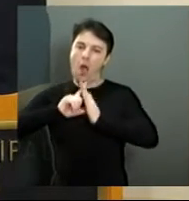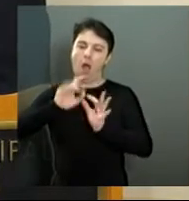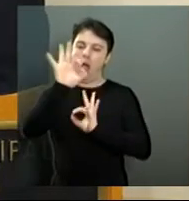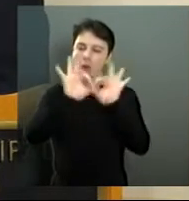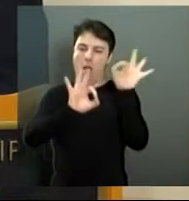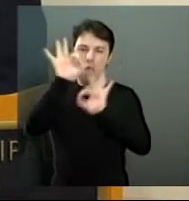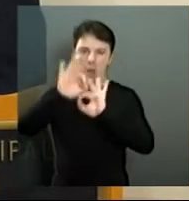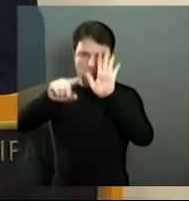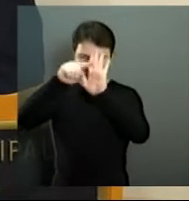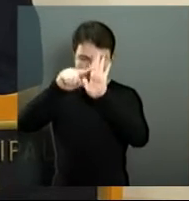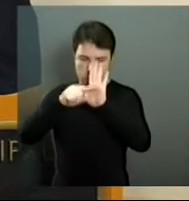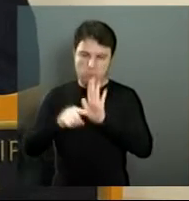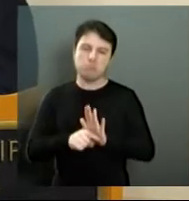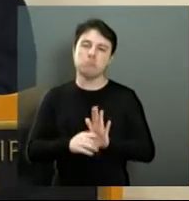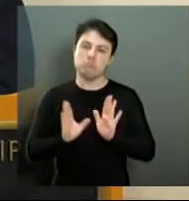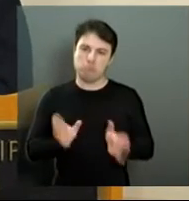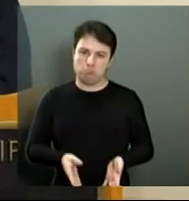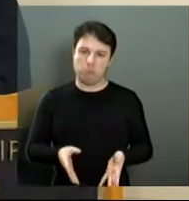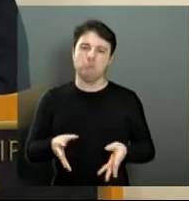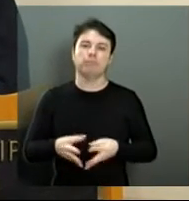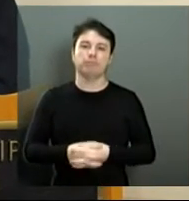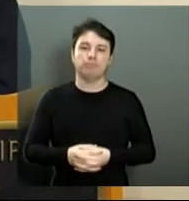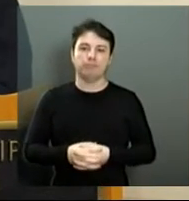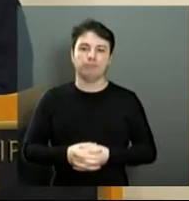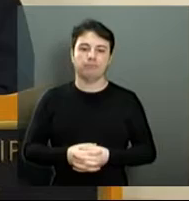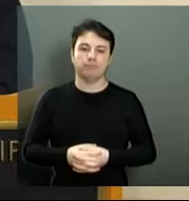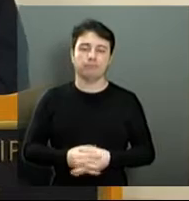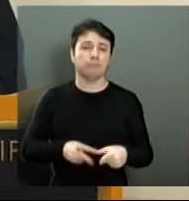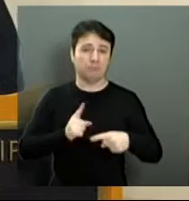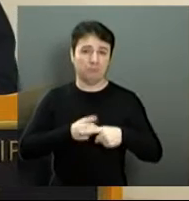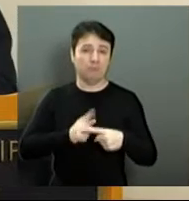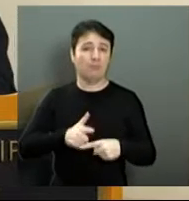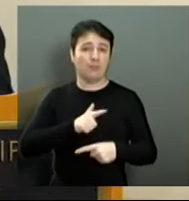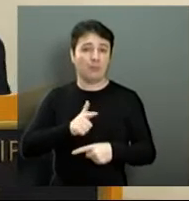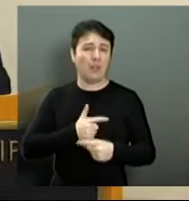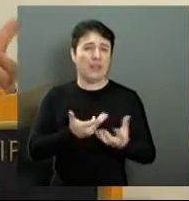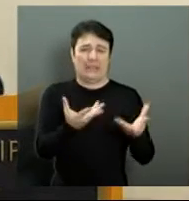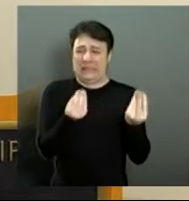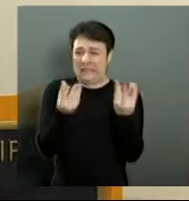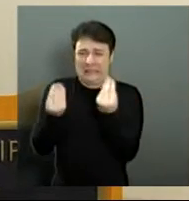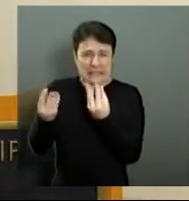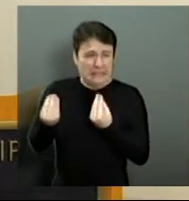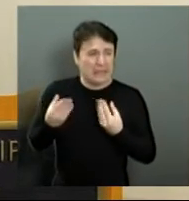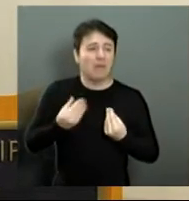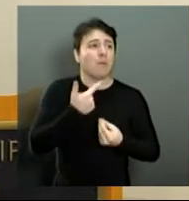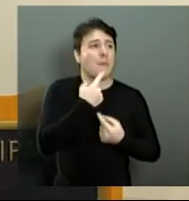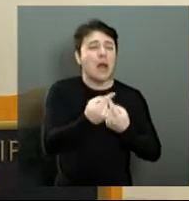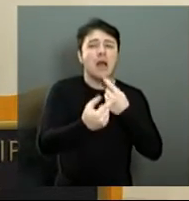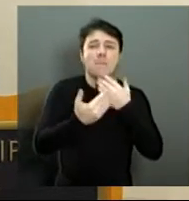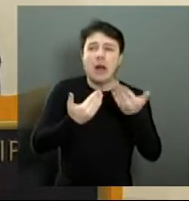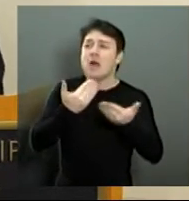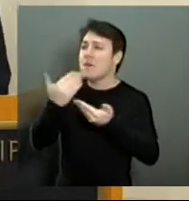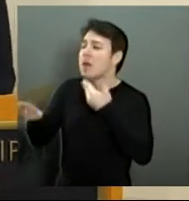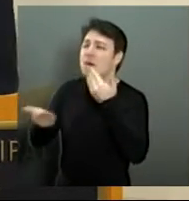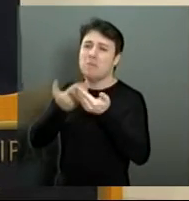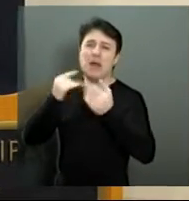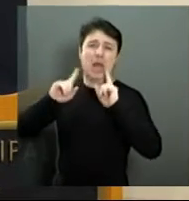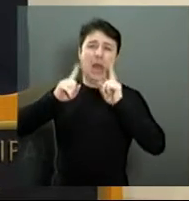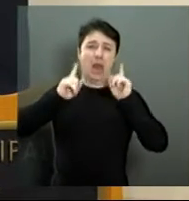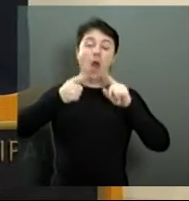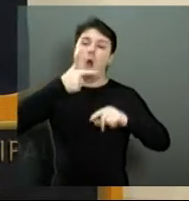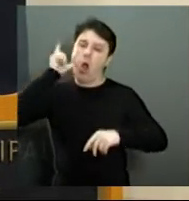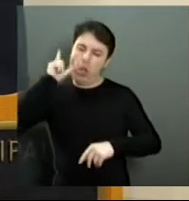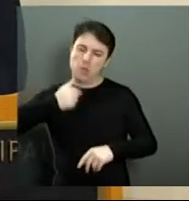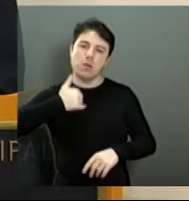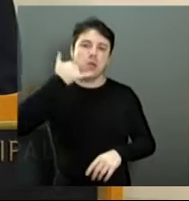que ganhou a licitação, ela já começou a operar, tinha muitos pedidos represados, acumulados, já está ficando em dia, eu liguei lá ontem,